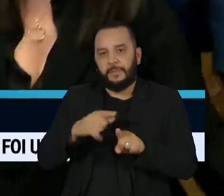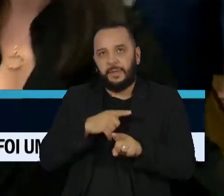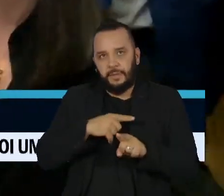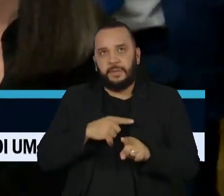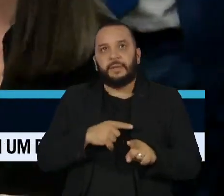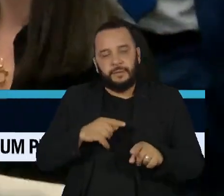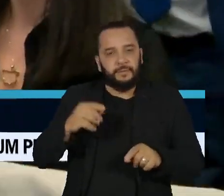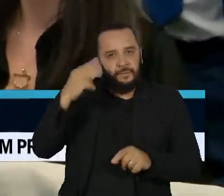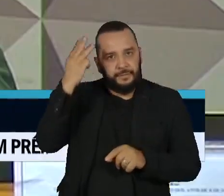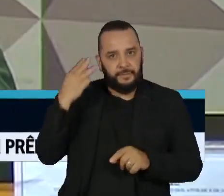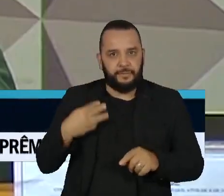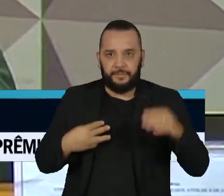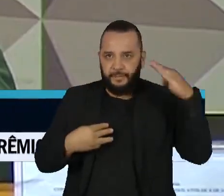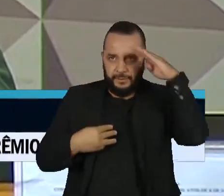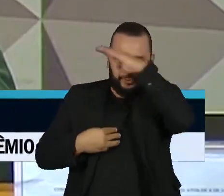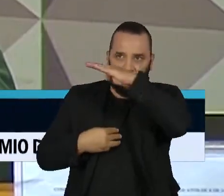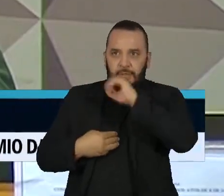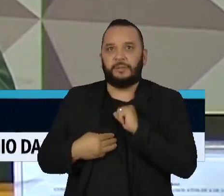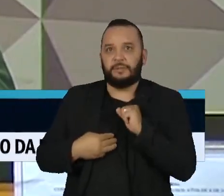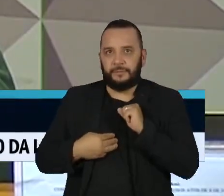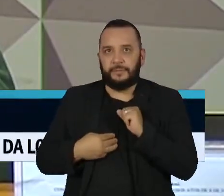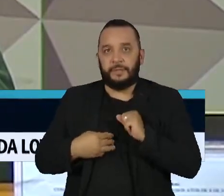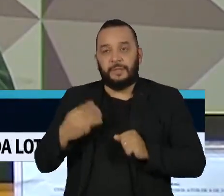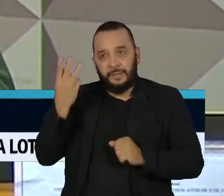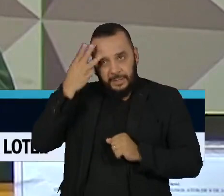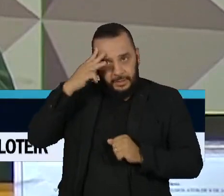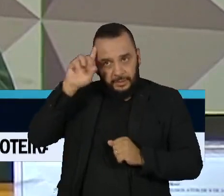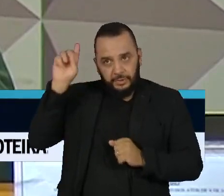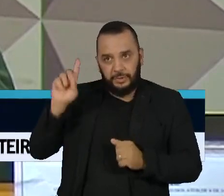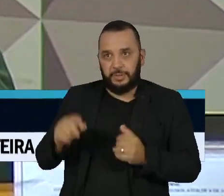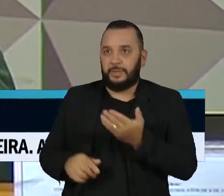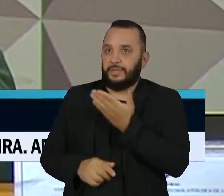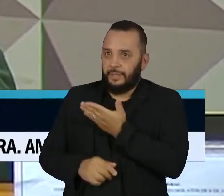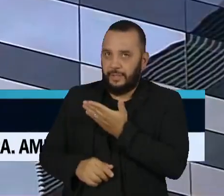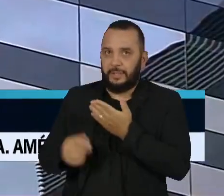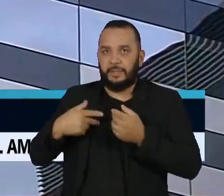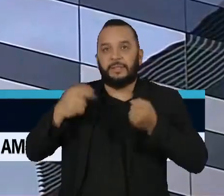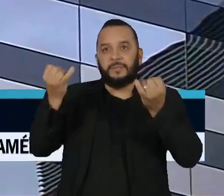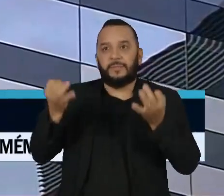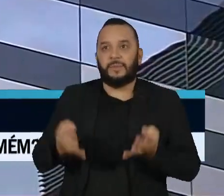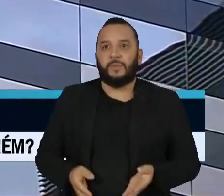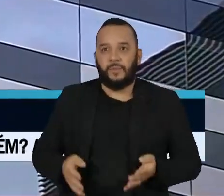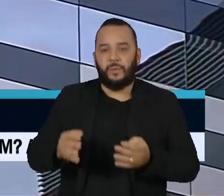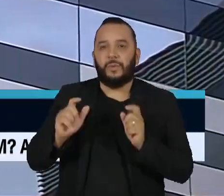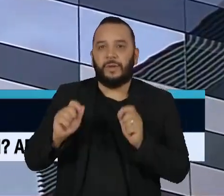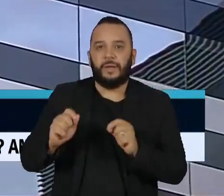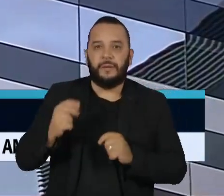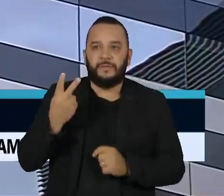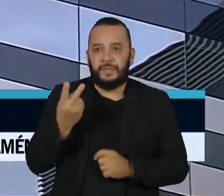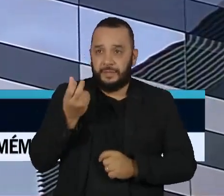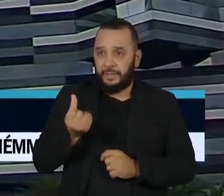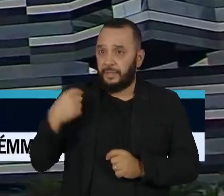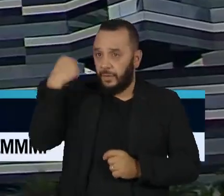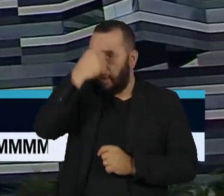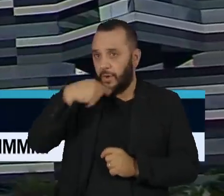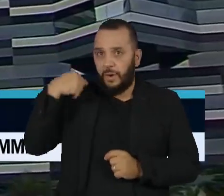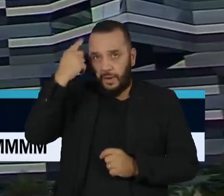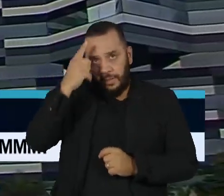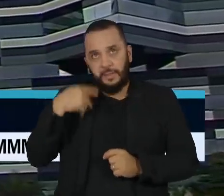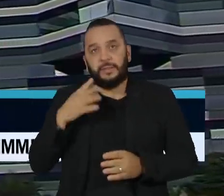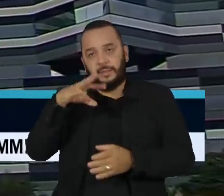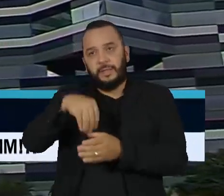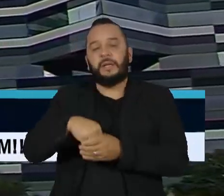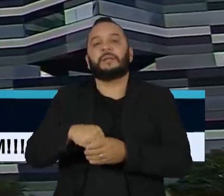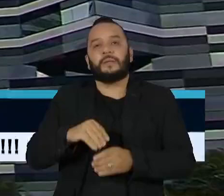e Michele Bolsonaro. Em três dias, o tenente coronel já falou cerca de 26 horas na sede da